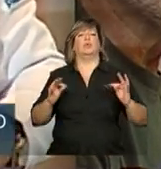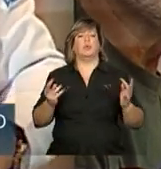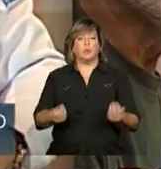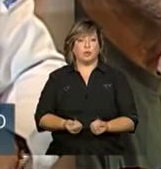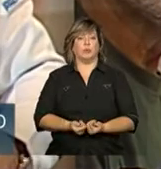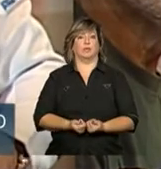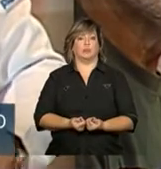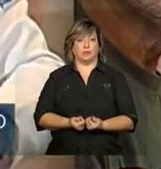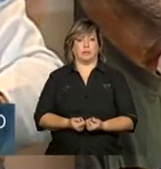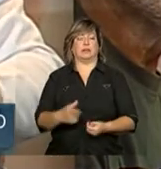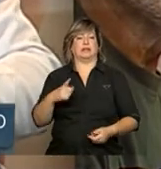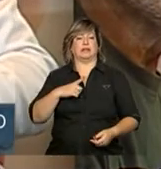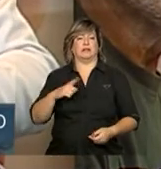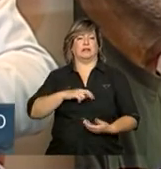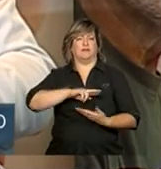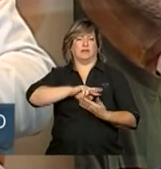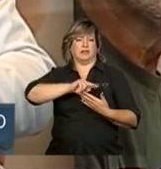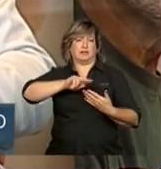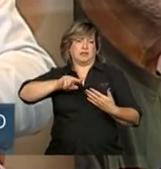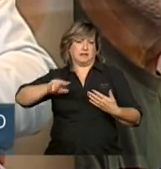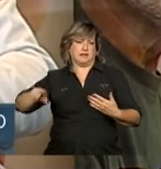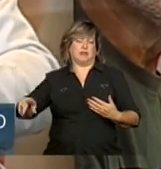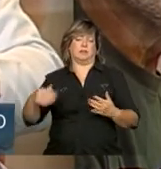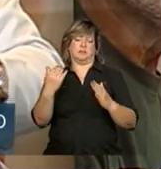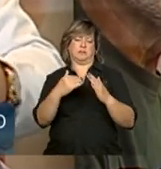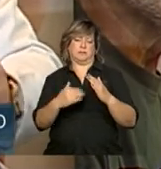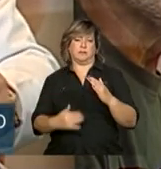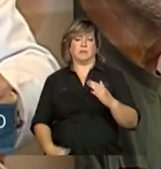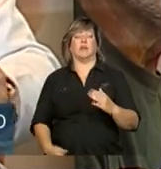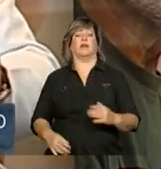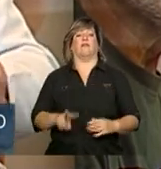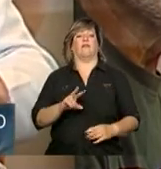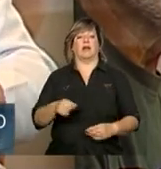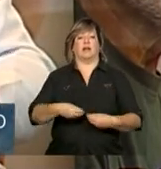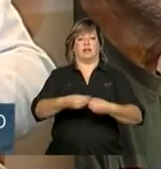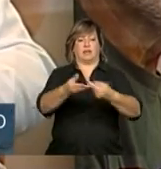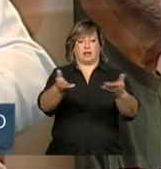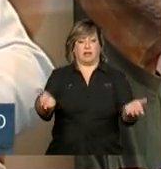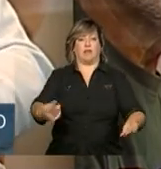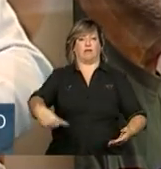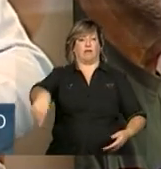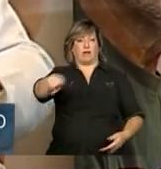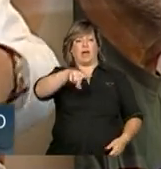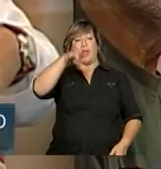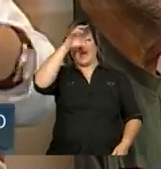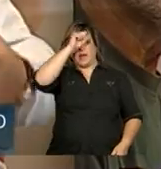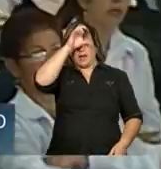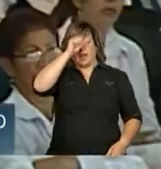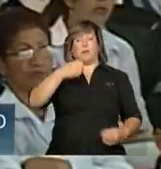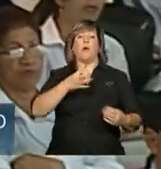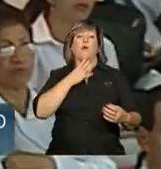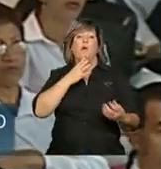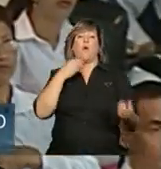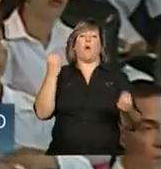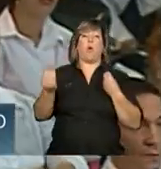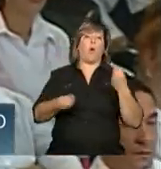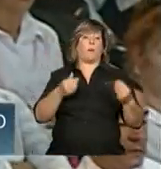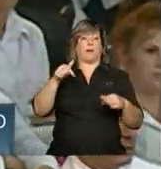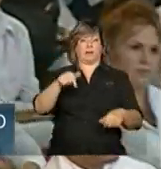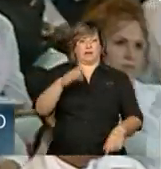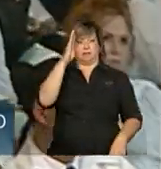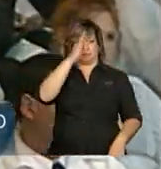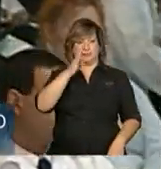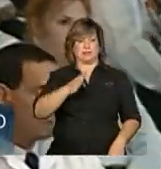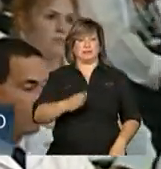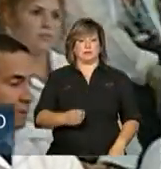série grande de conteúdo que vai estar disponibilizada para que vocês possam ter acesso imediato em qualquer